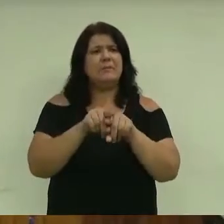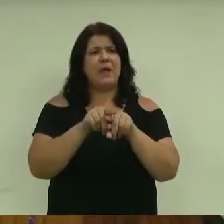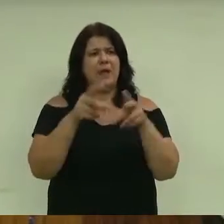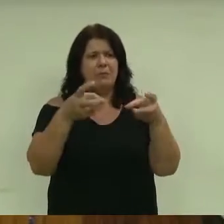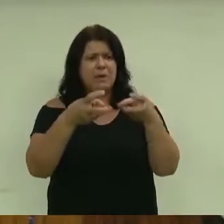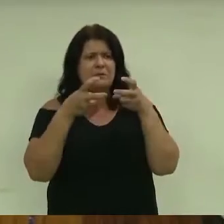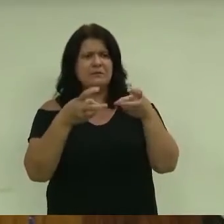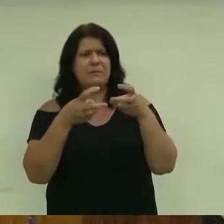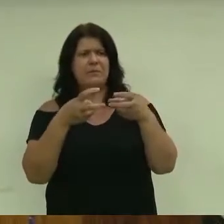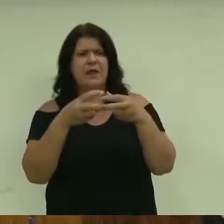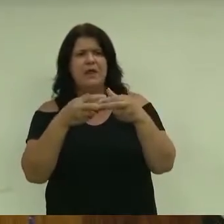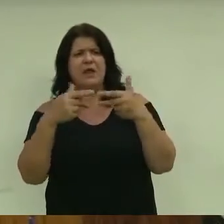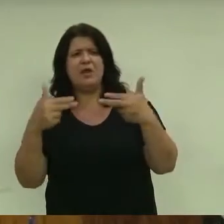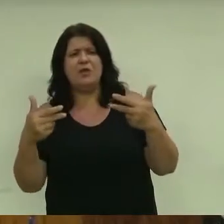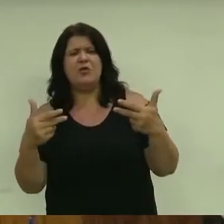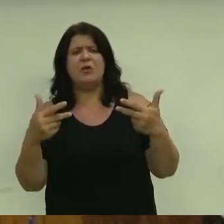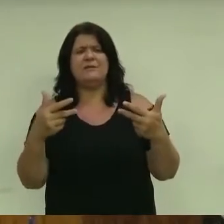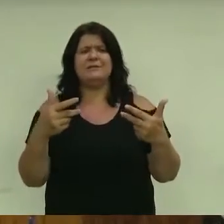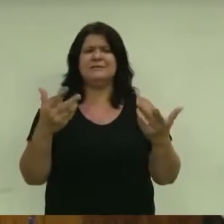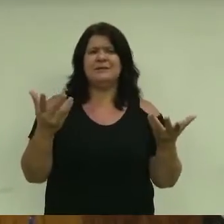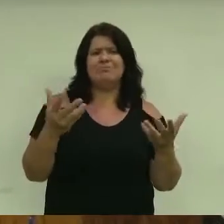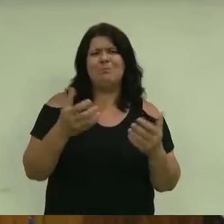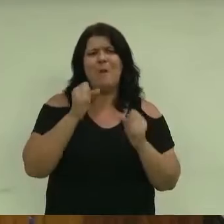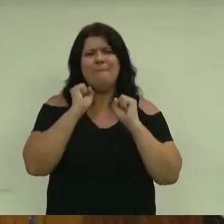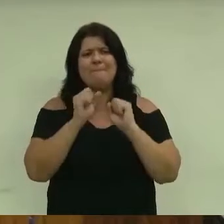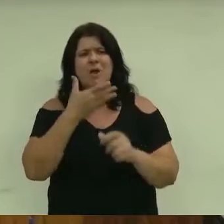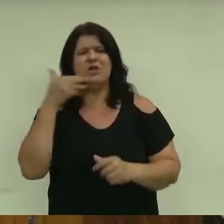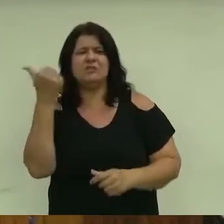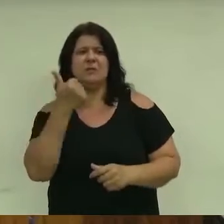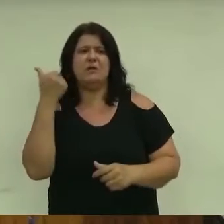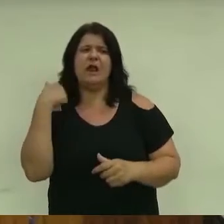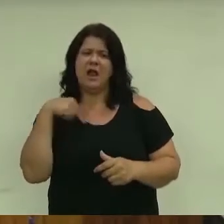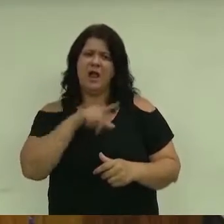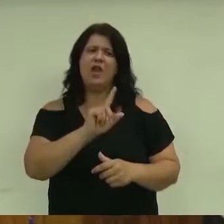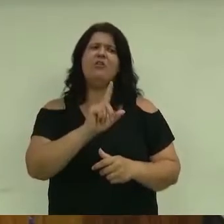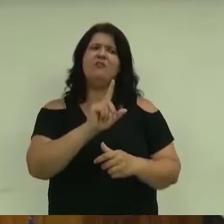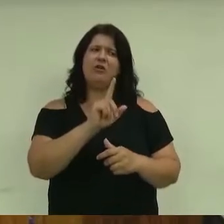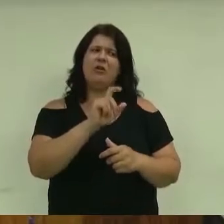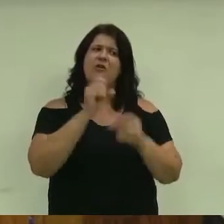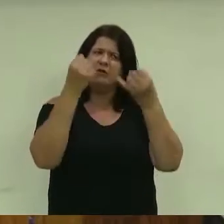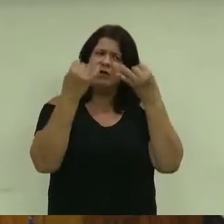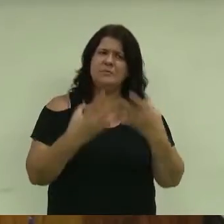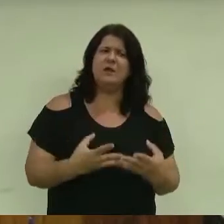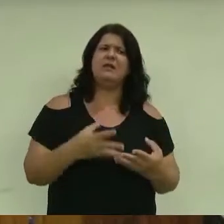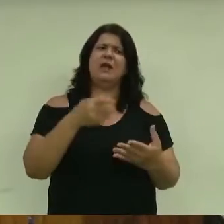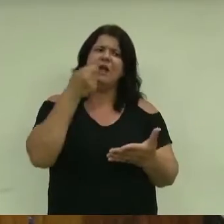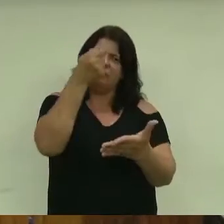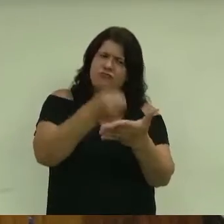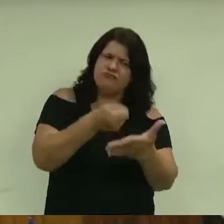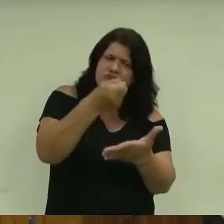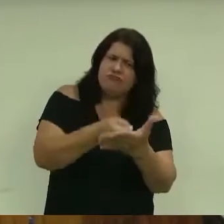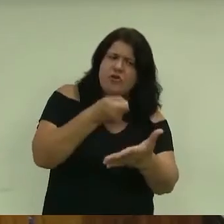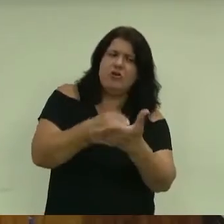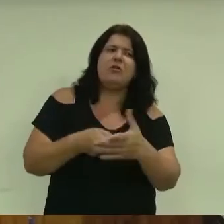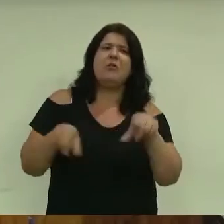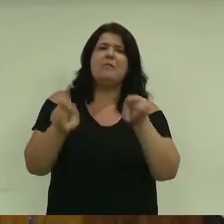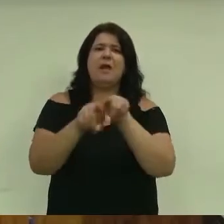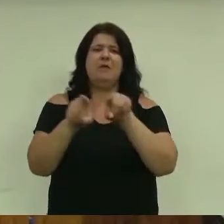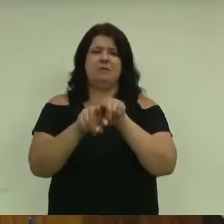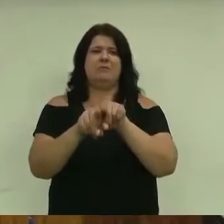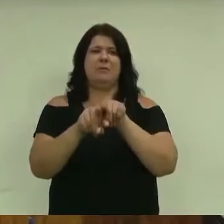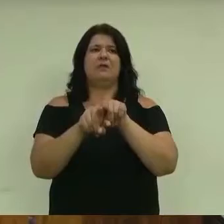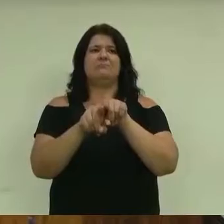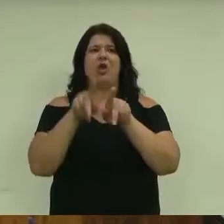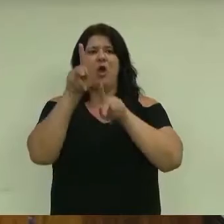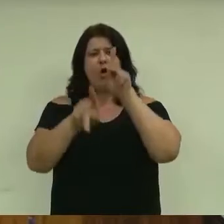que pode ser melhorado, eu vou fazer os meus apontamentos, que é por isso que nós fomos eleitos, e eu tenho certeza que é por isso que também